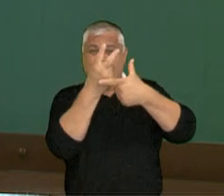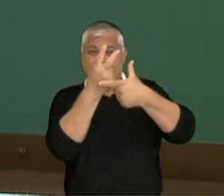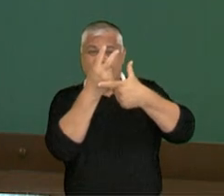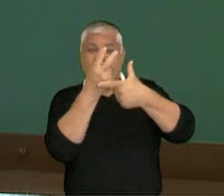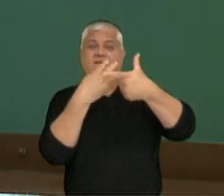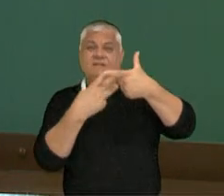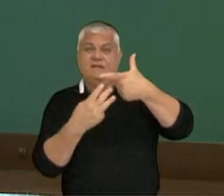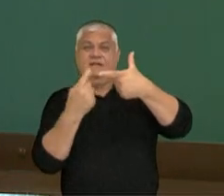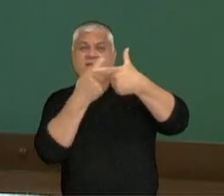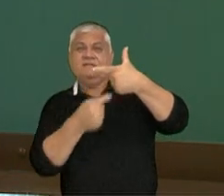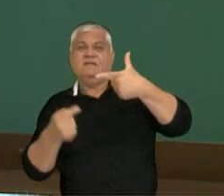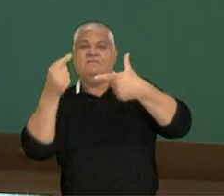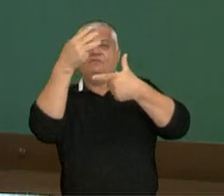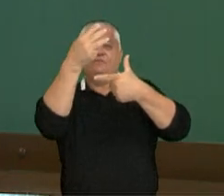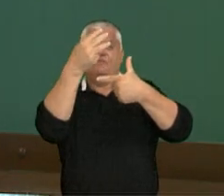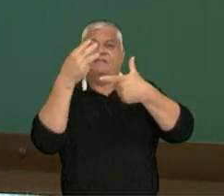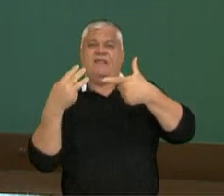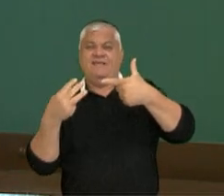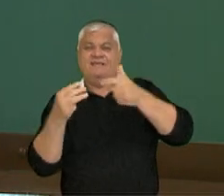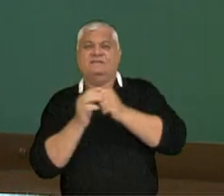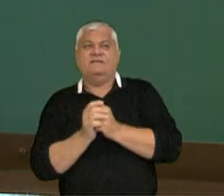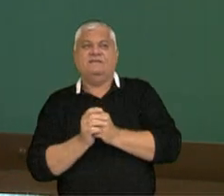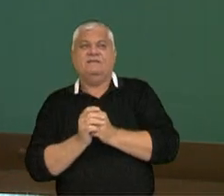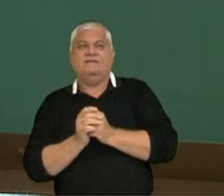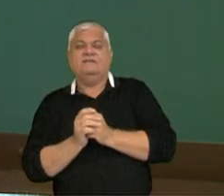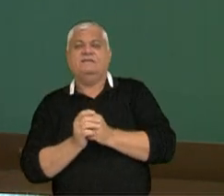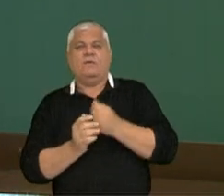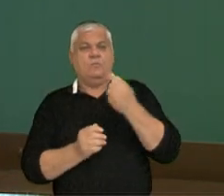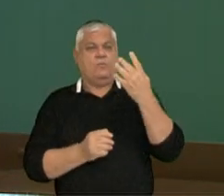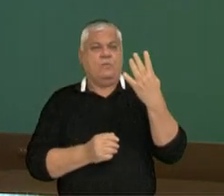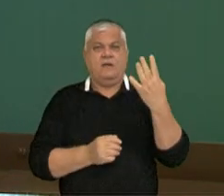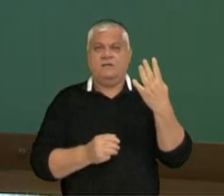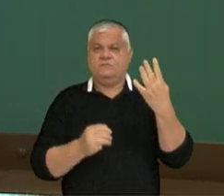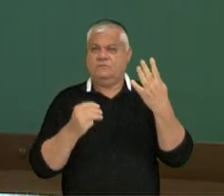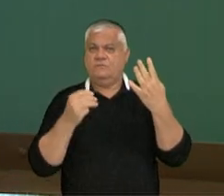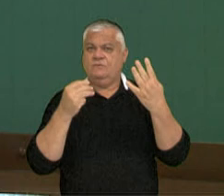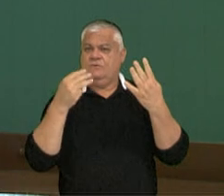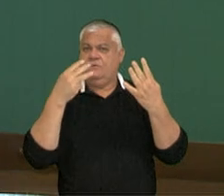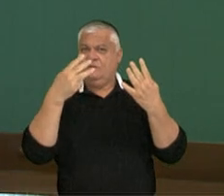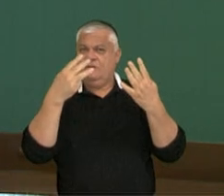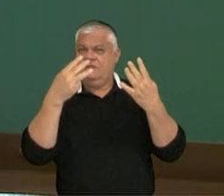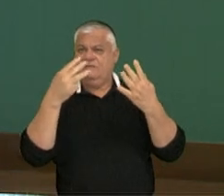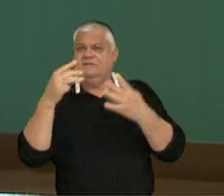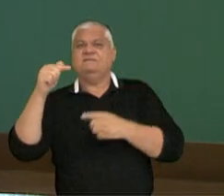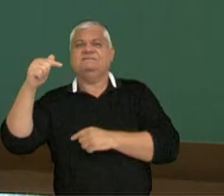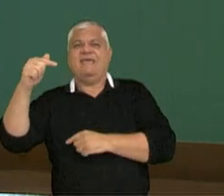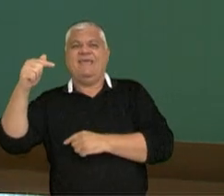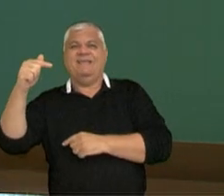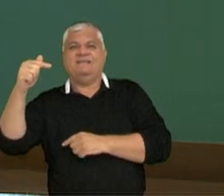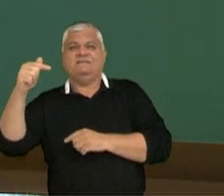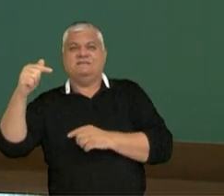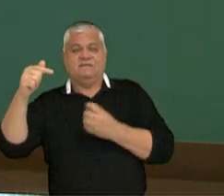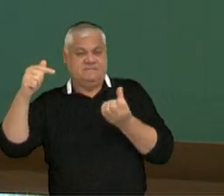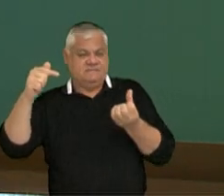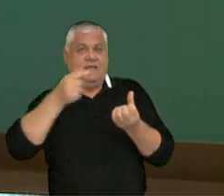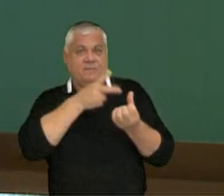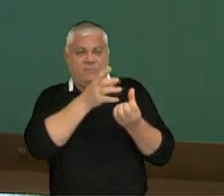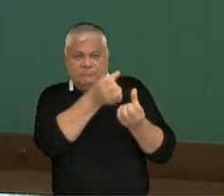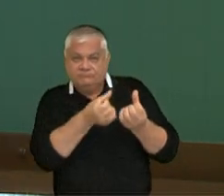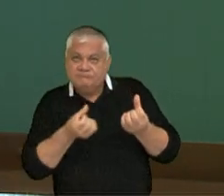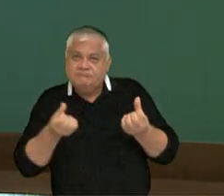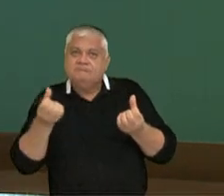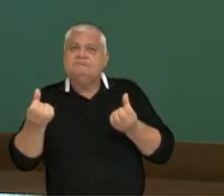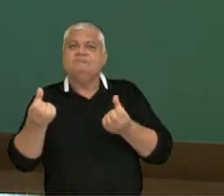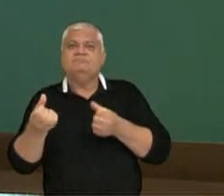3 e 3 vezes 1, 3. 4 mais 3 é 7. Então, agora nós podemos realmente